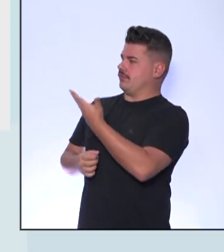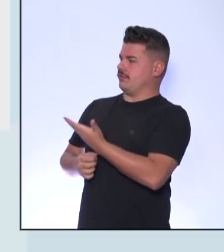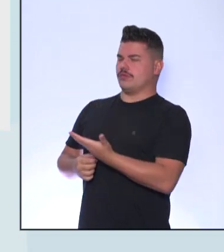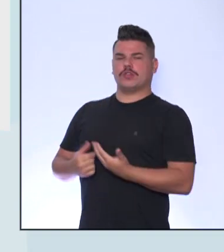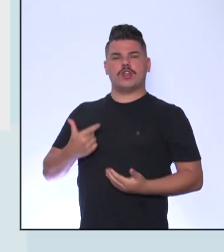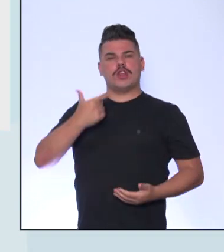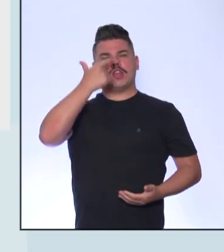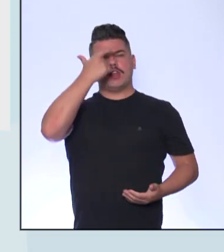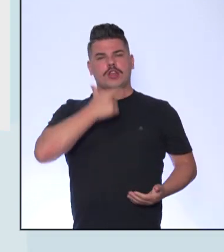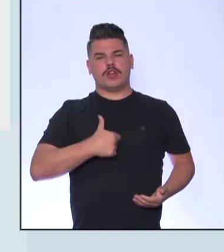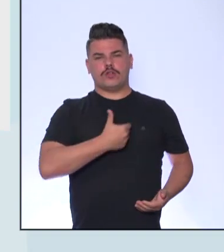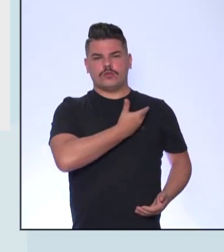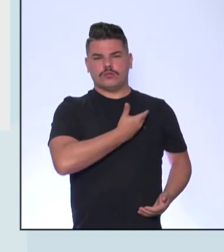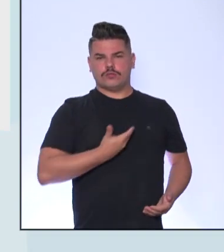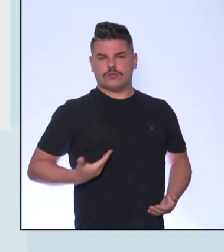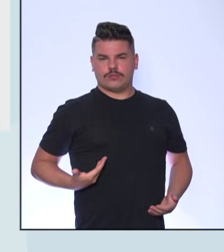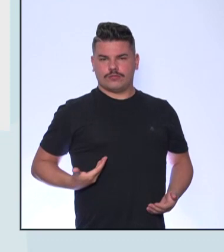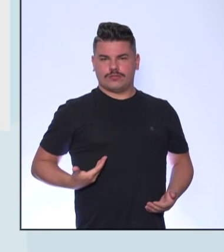O sou